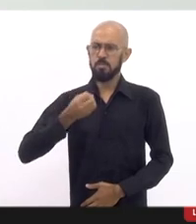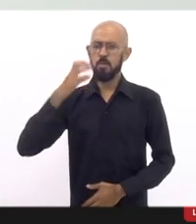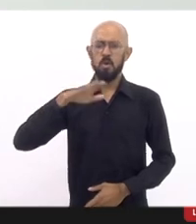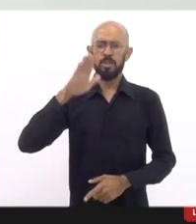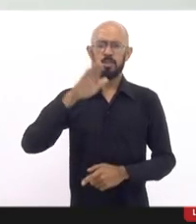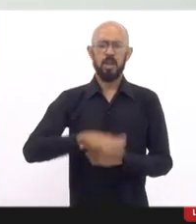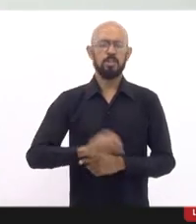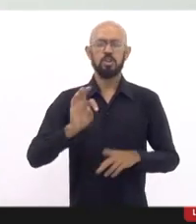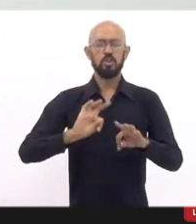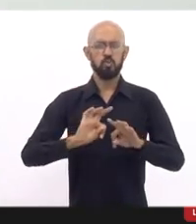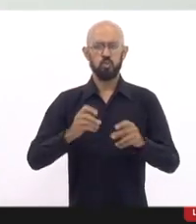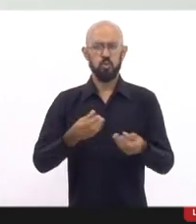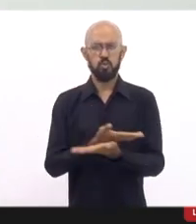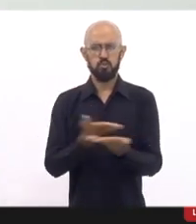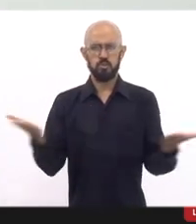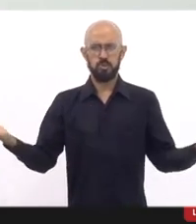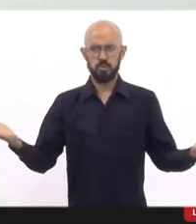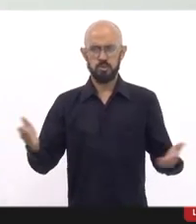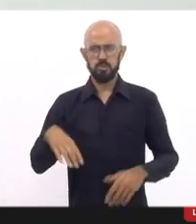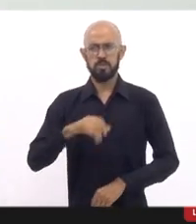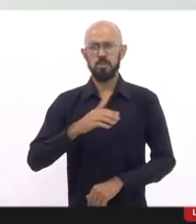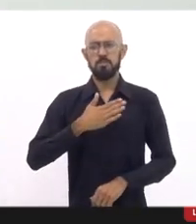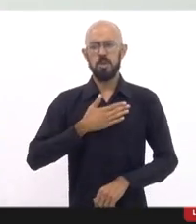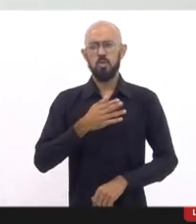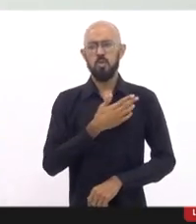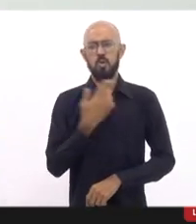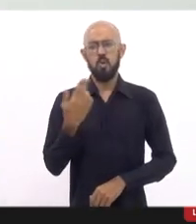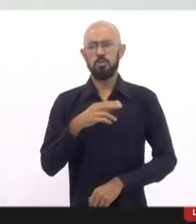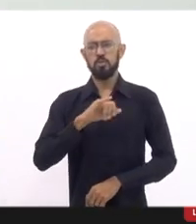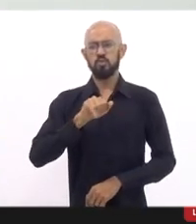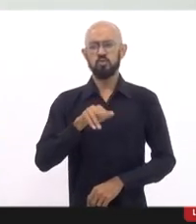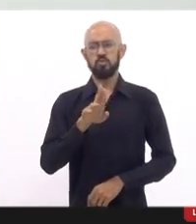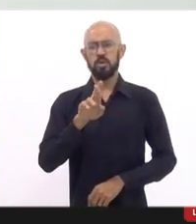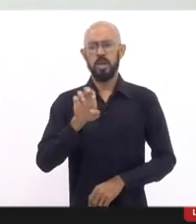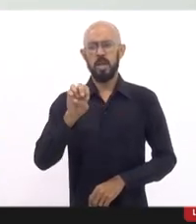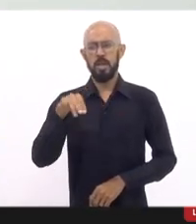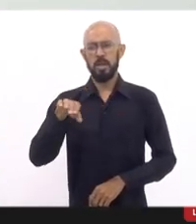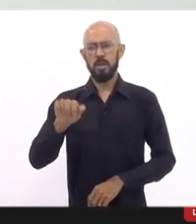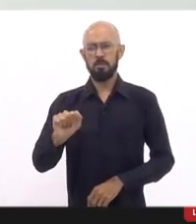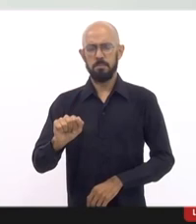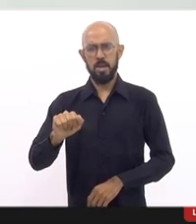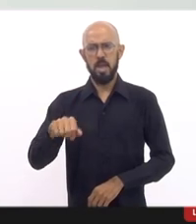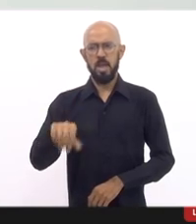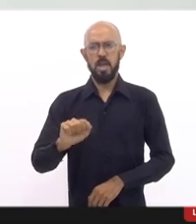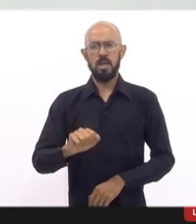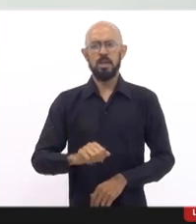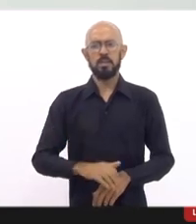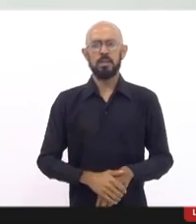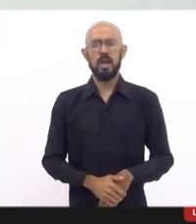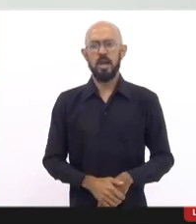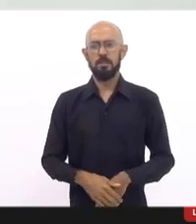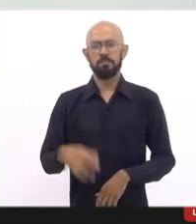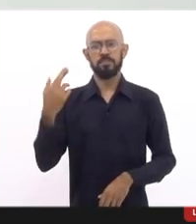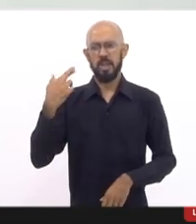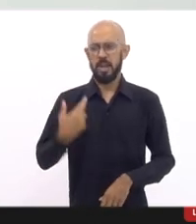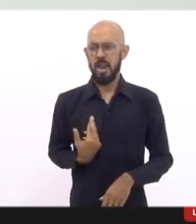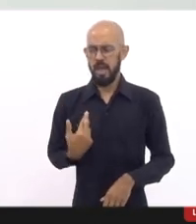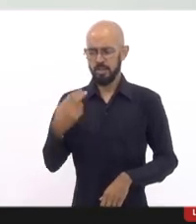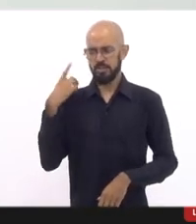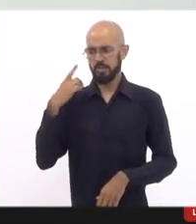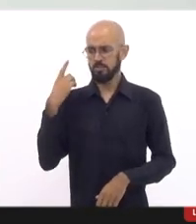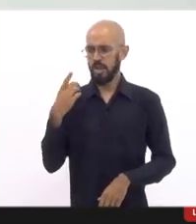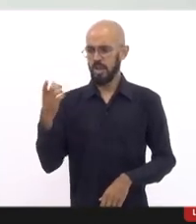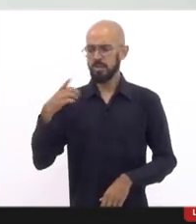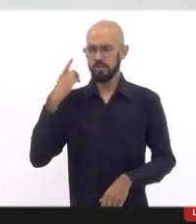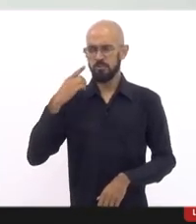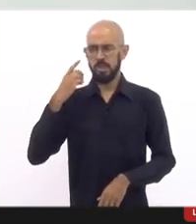todos, Jurema Werneck aqui, me agriou da luta antirracista, Renata Souza, deputada Renata Souza,